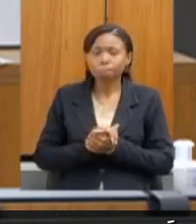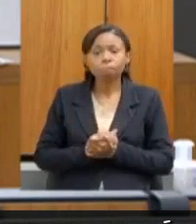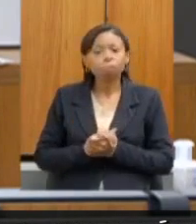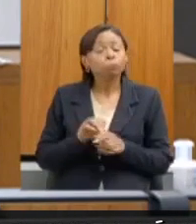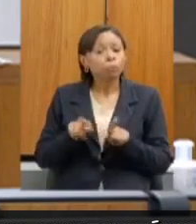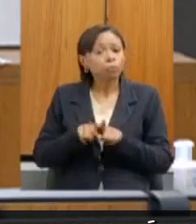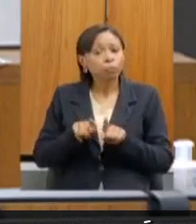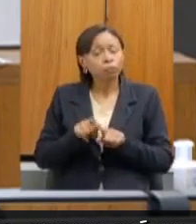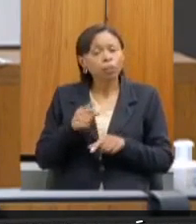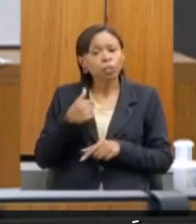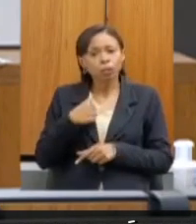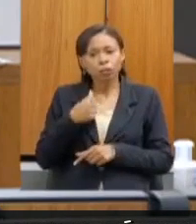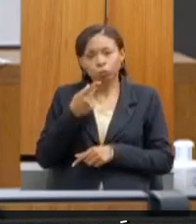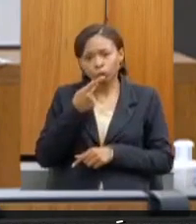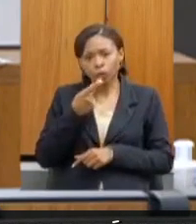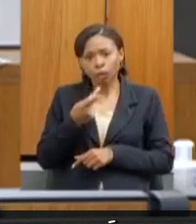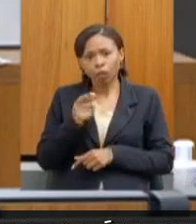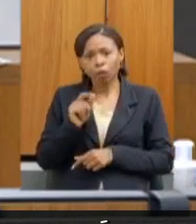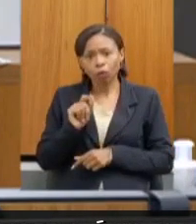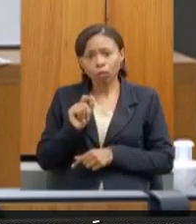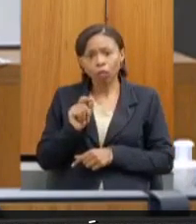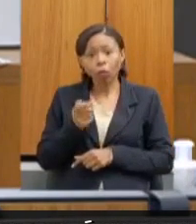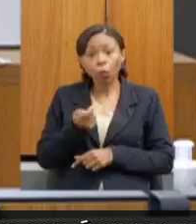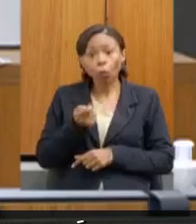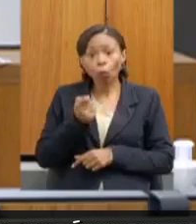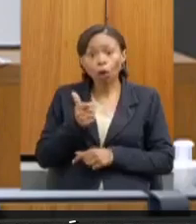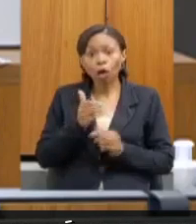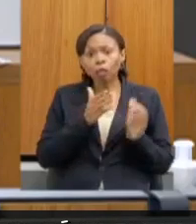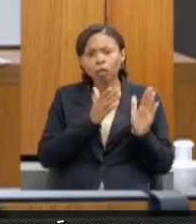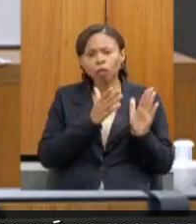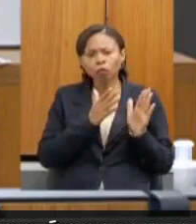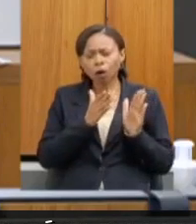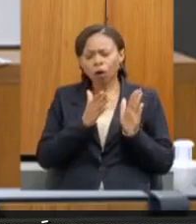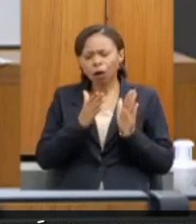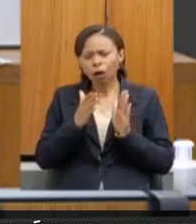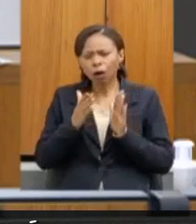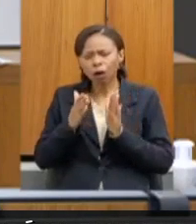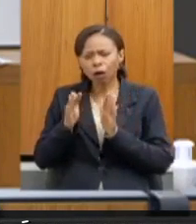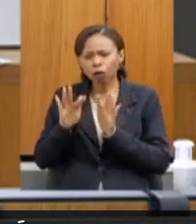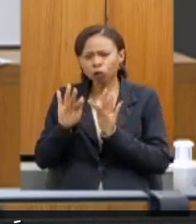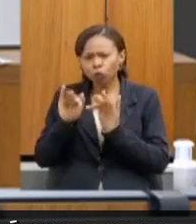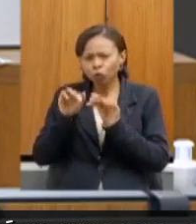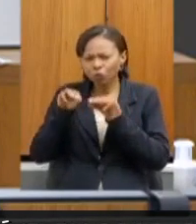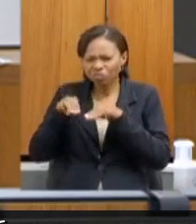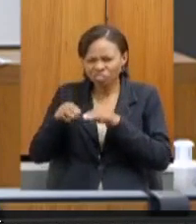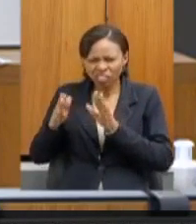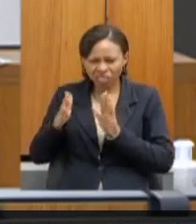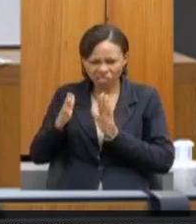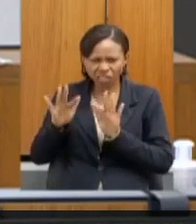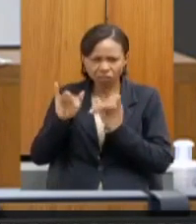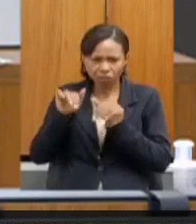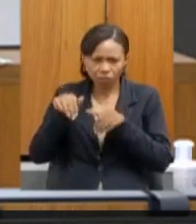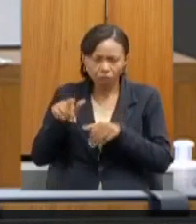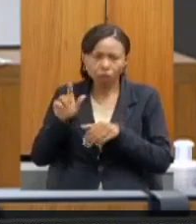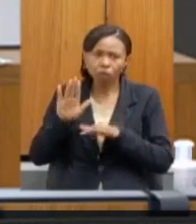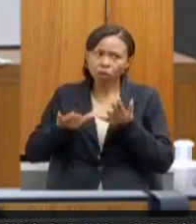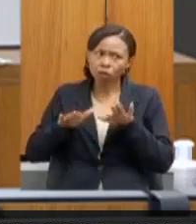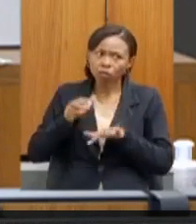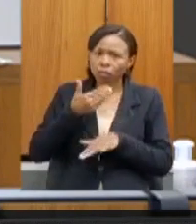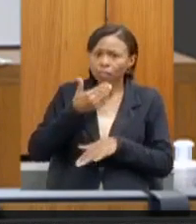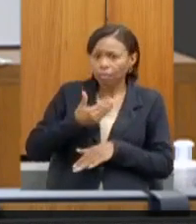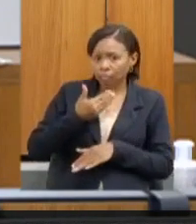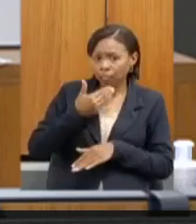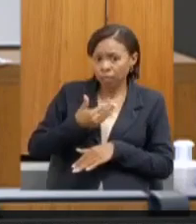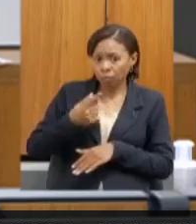nós estamos já em fase final, acreditamos que ainda no mês de dezembro a gente regularmente o PRA.